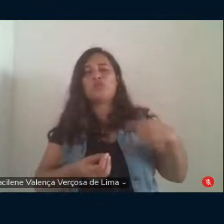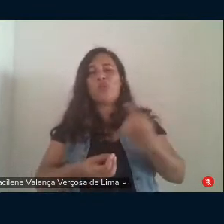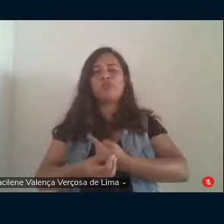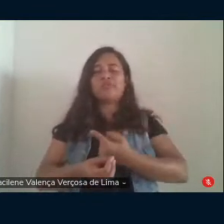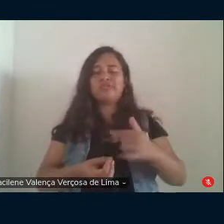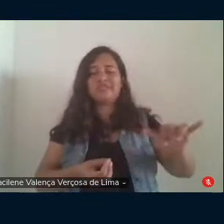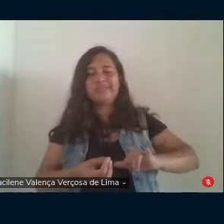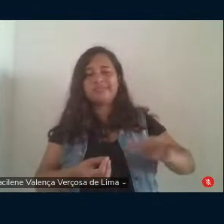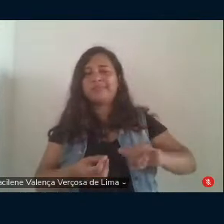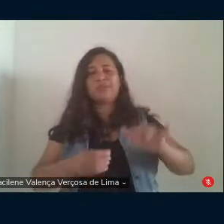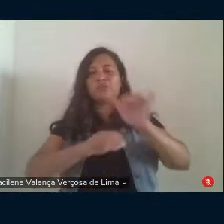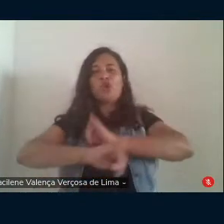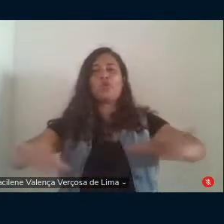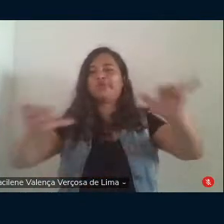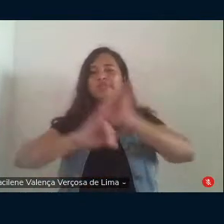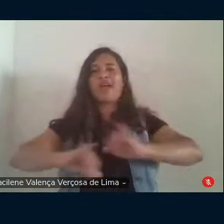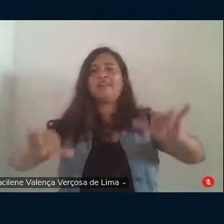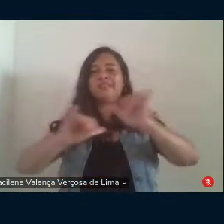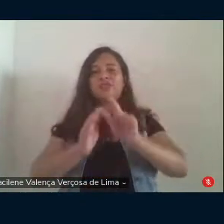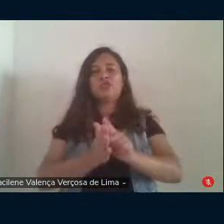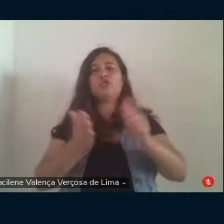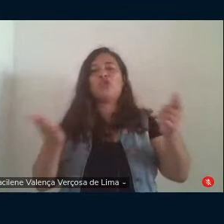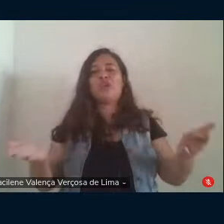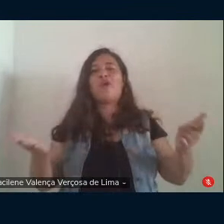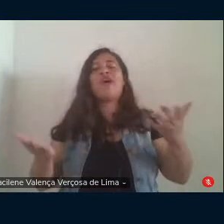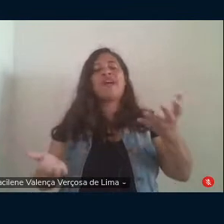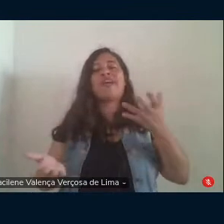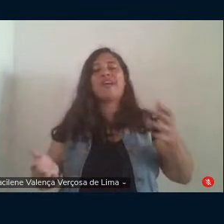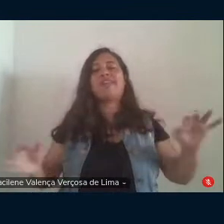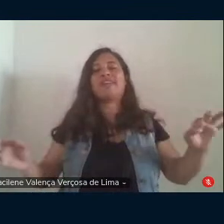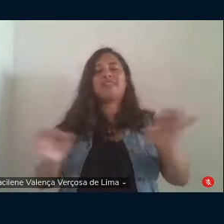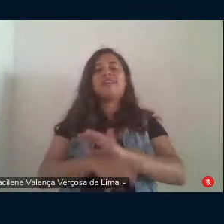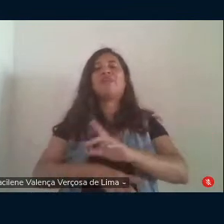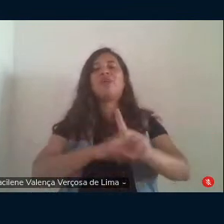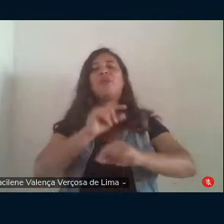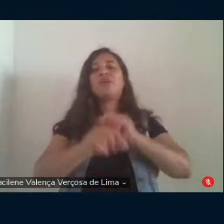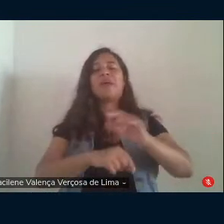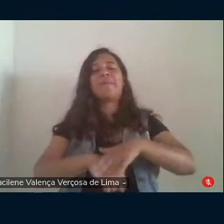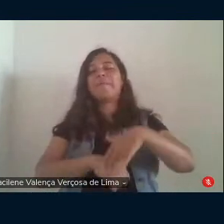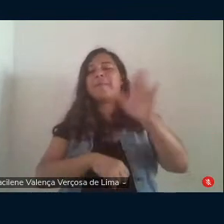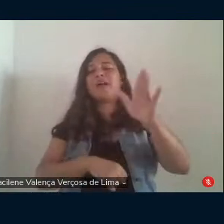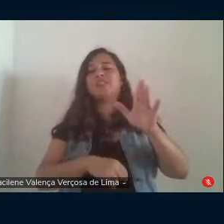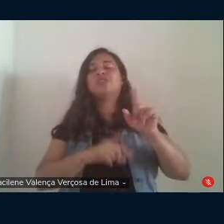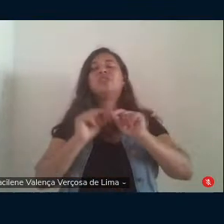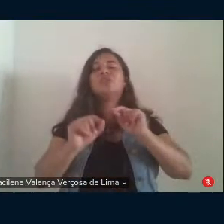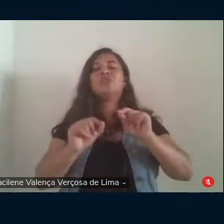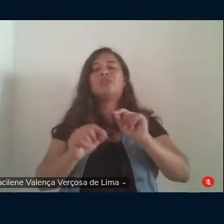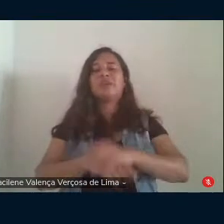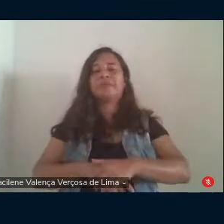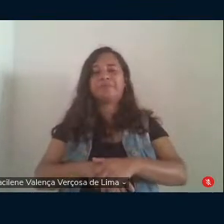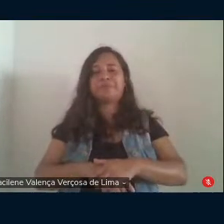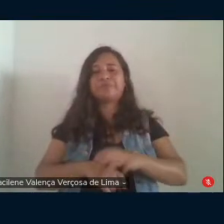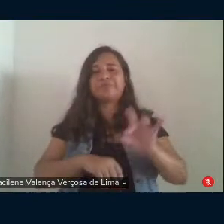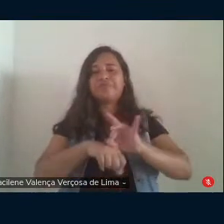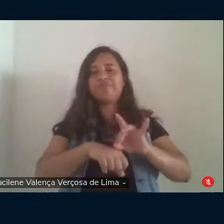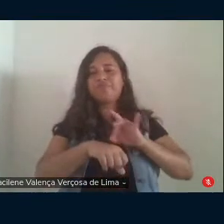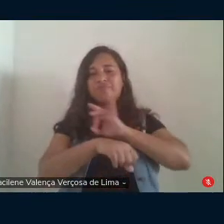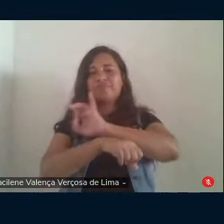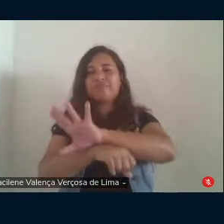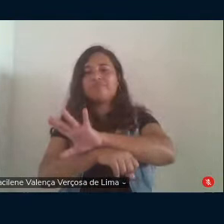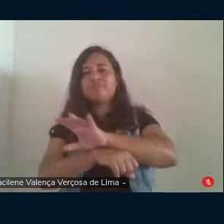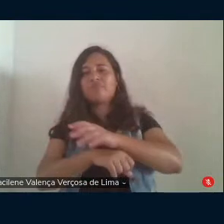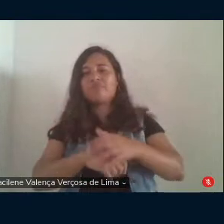fechar aqui concluir compartilhando ainda mais uma vez a tela eu acho que aí saiu a